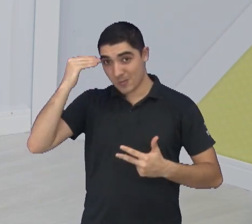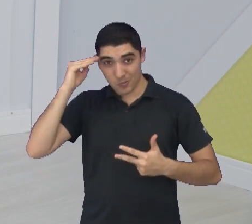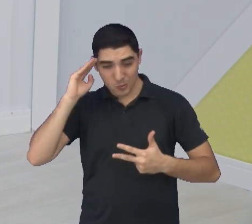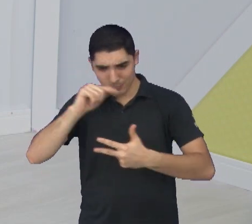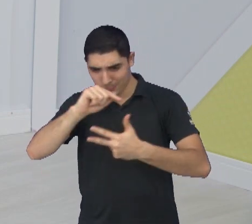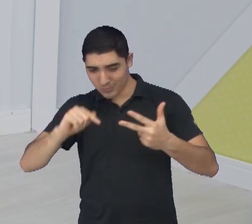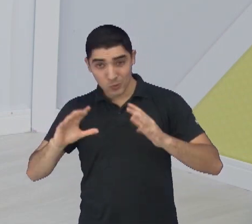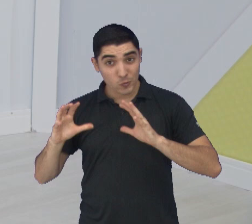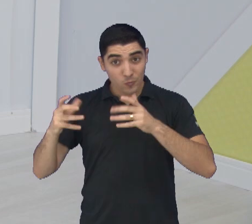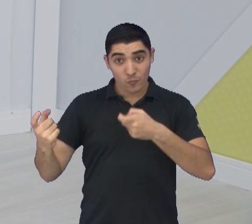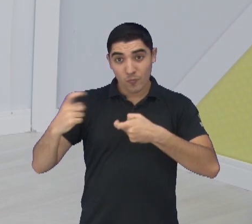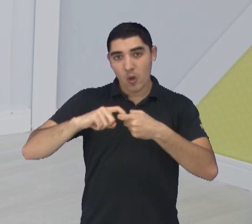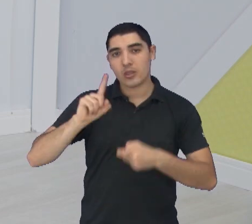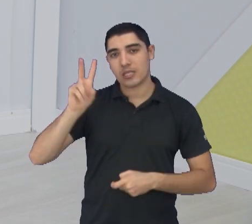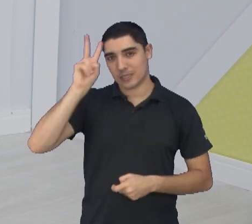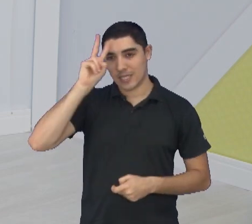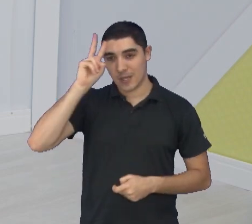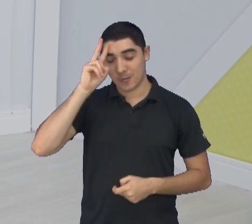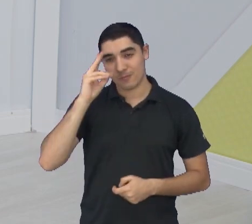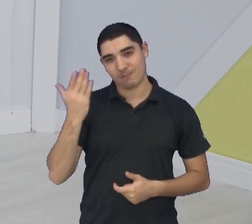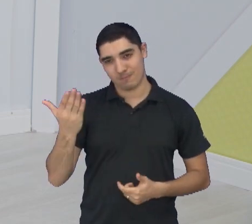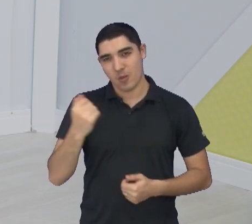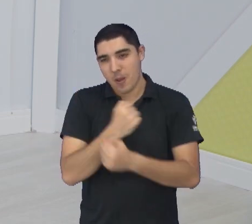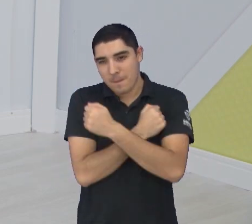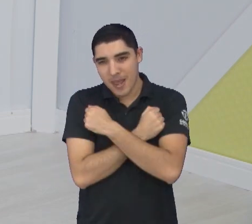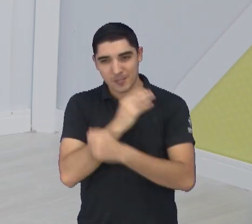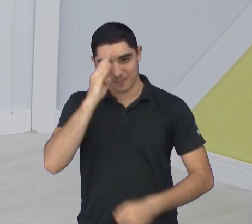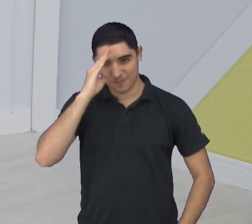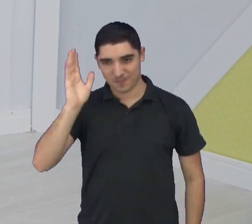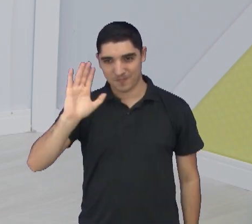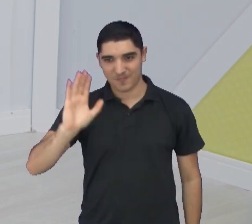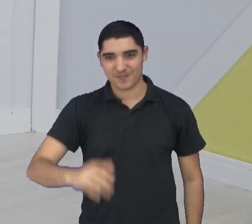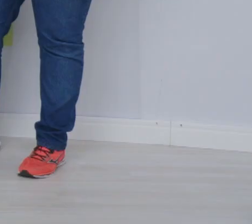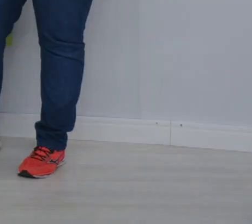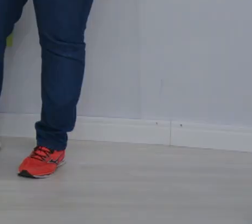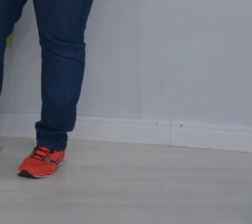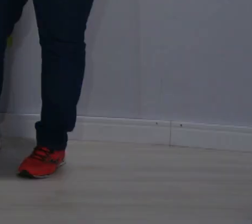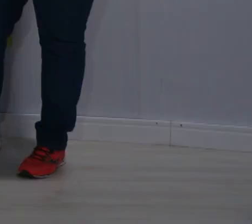equipe, a gente volta segunda-feira, que vem a parte, grande abraço, até lá, tchau, tchau.